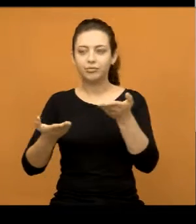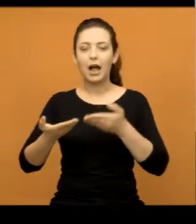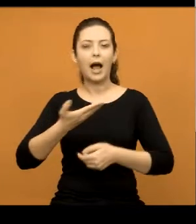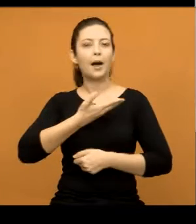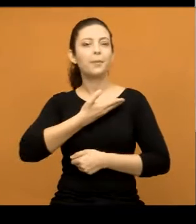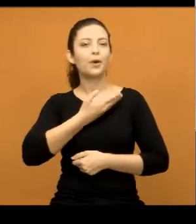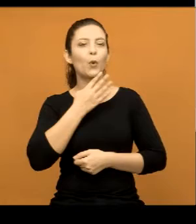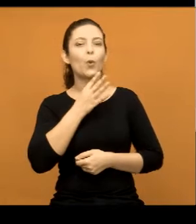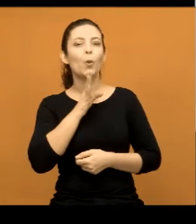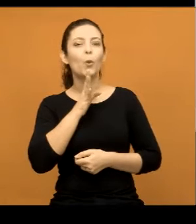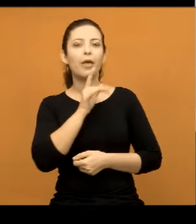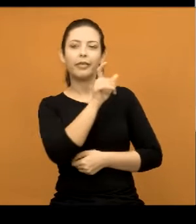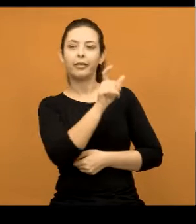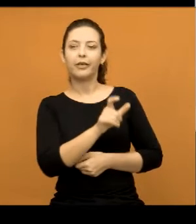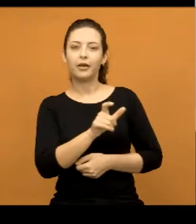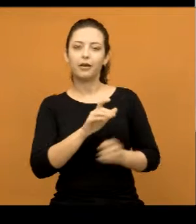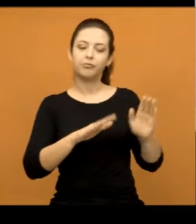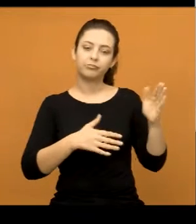conhecem o Sr.